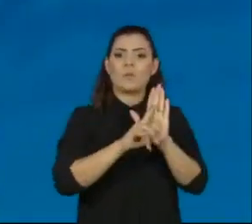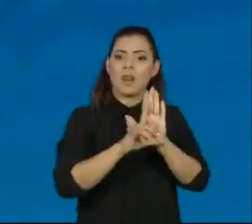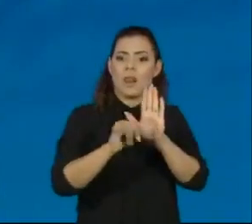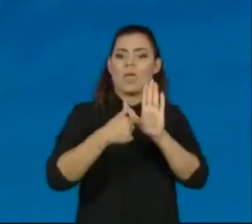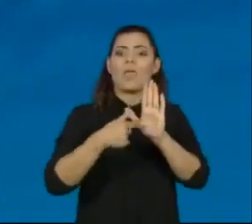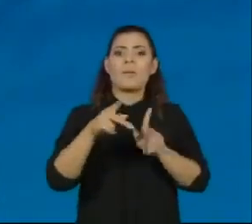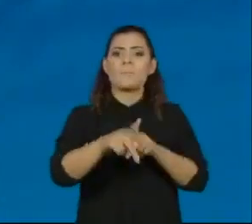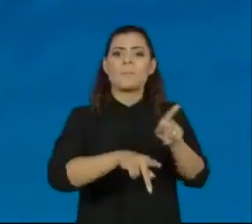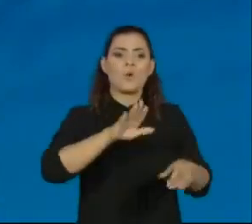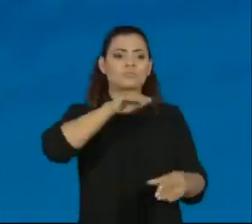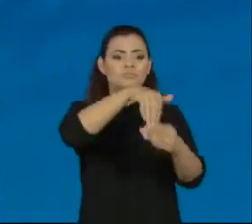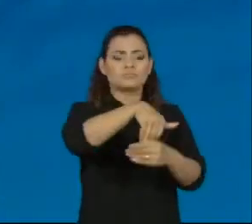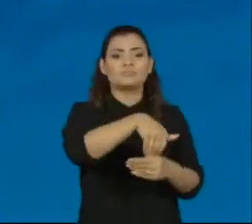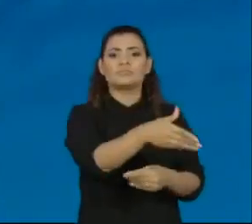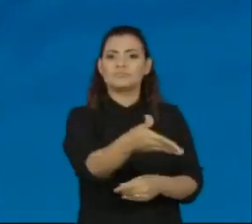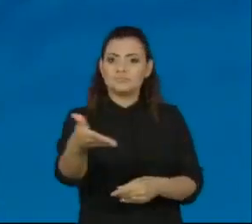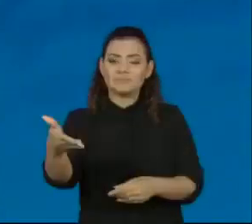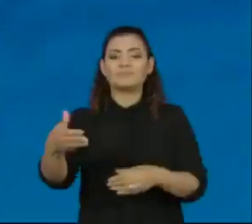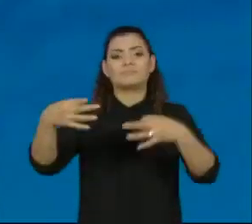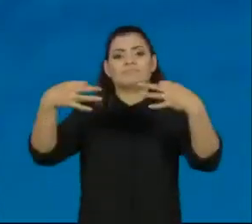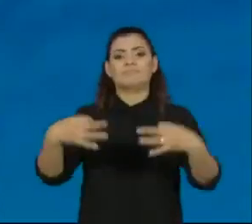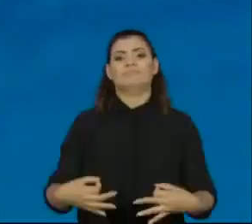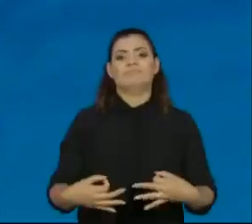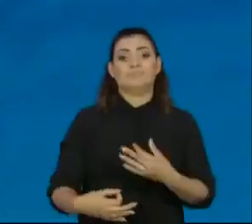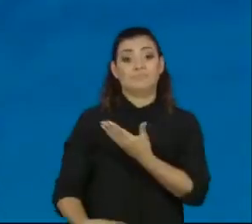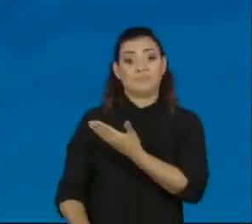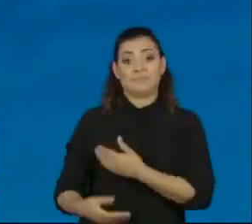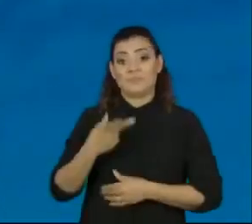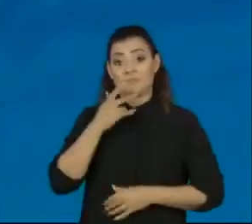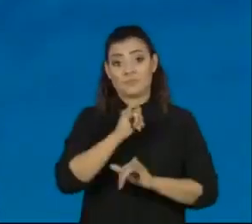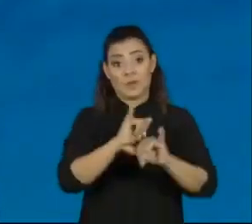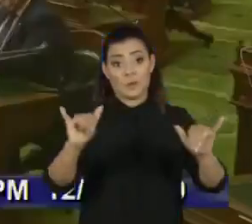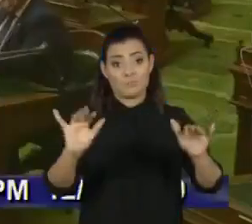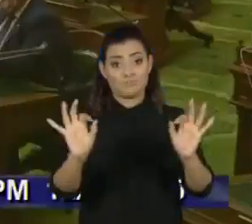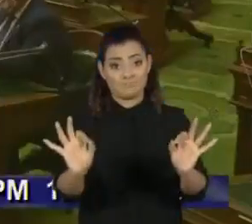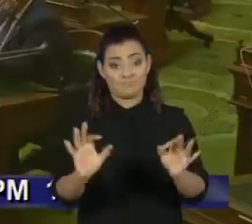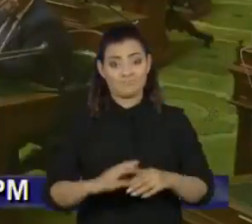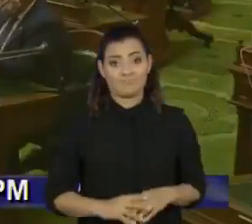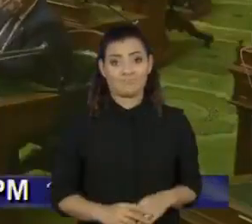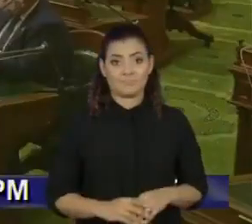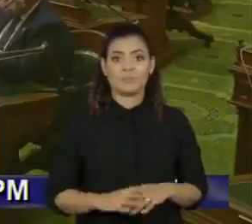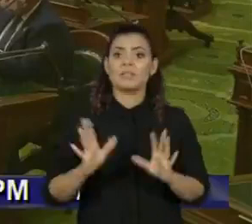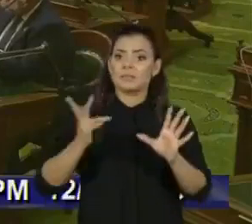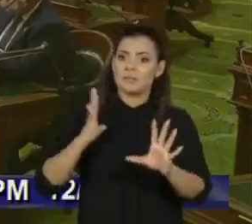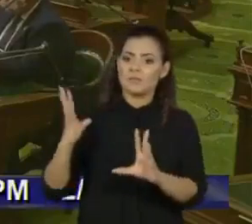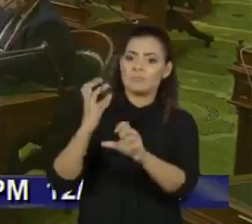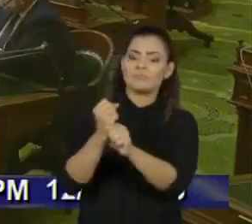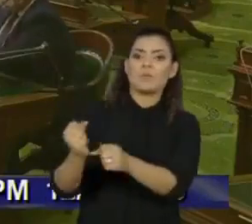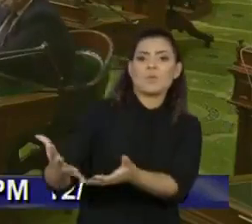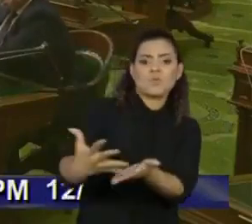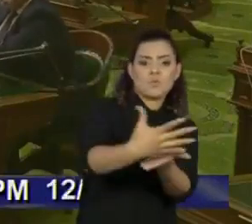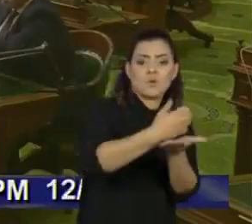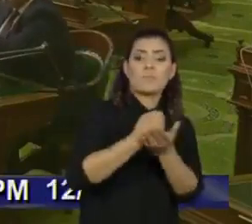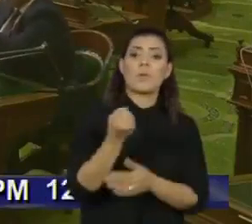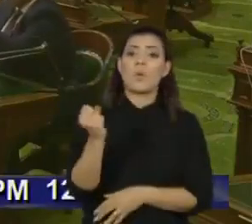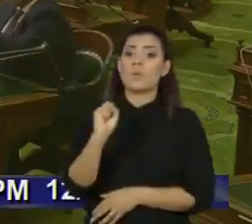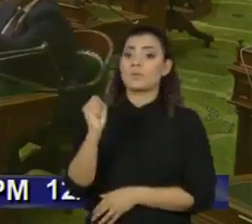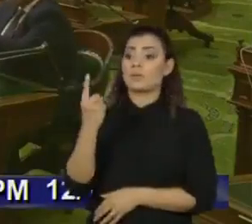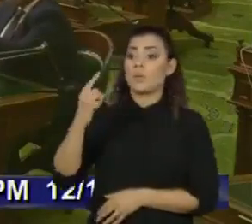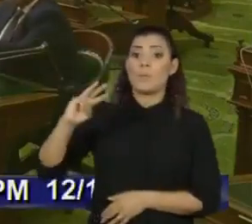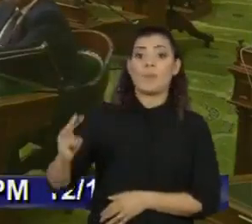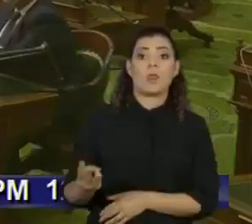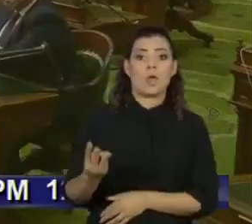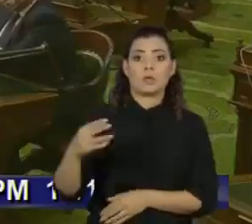vontade do povo prevaleceram, disse Joe Biden. Depois de obter um recorde de mais de 81